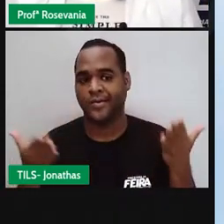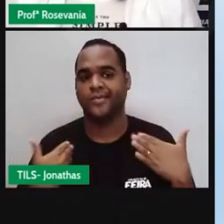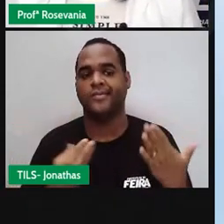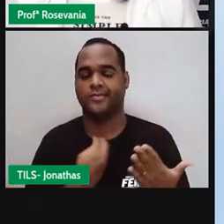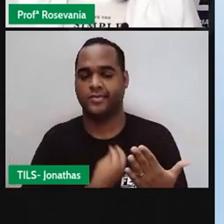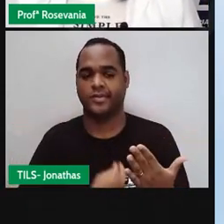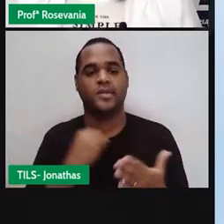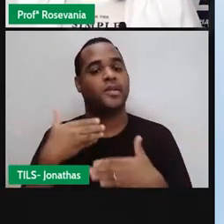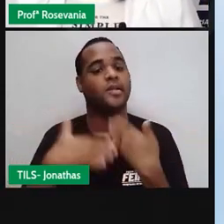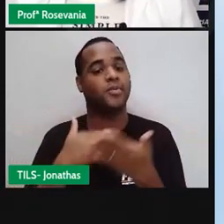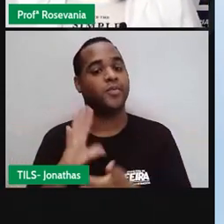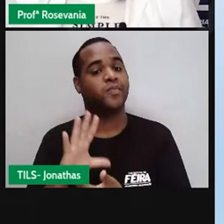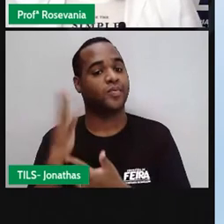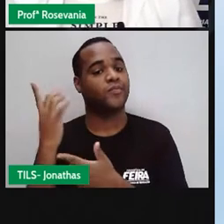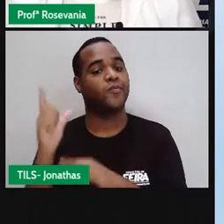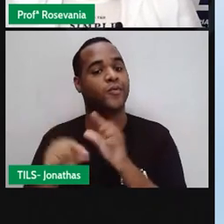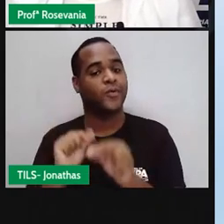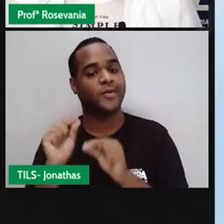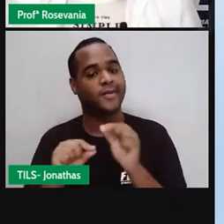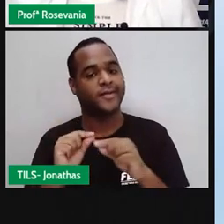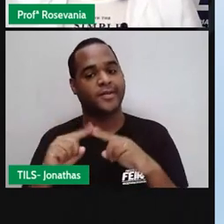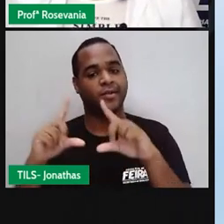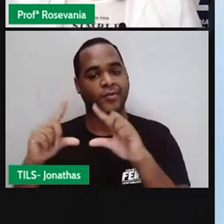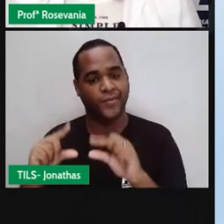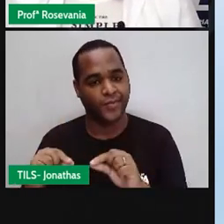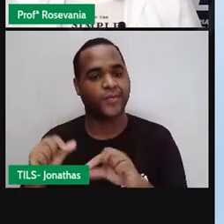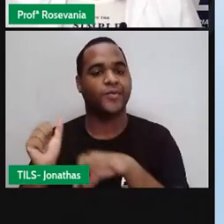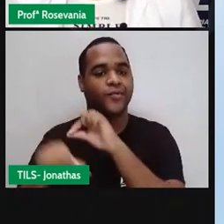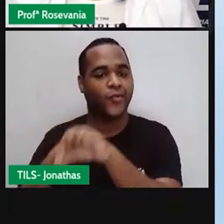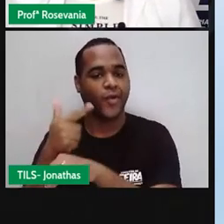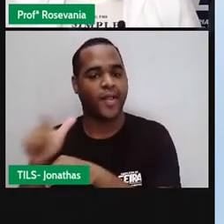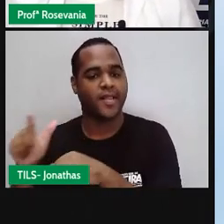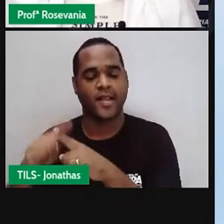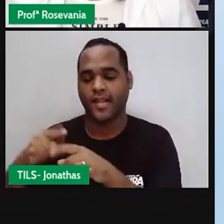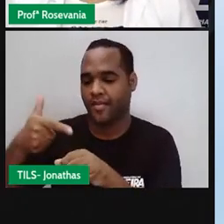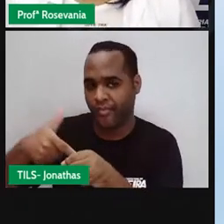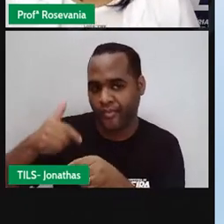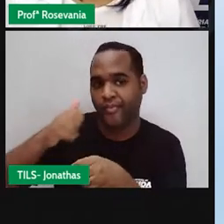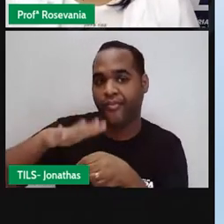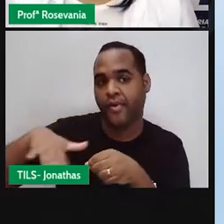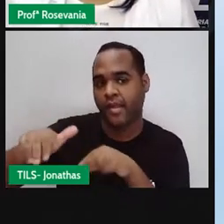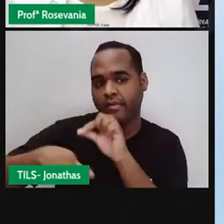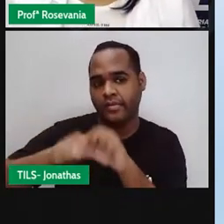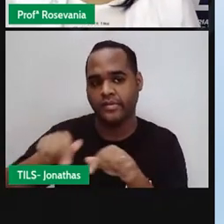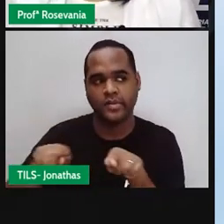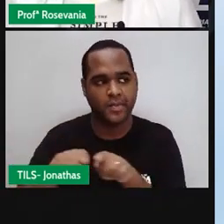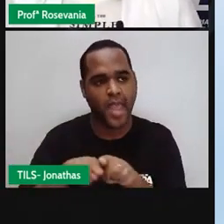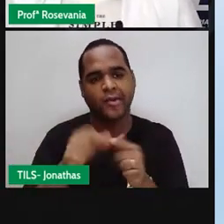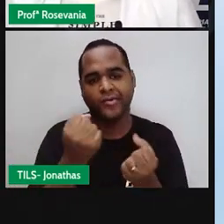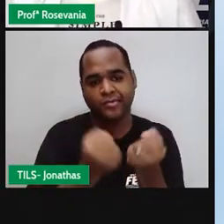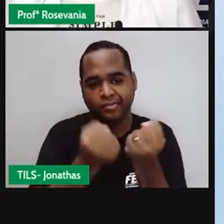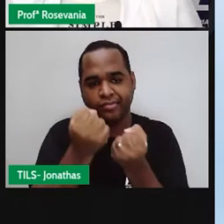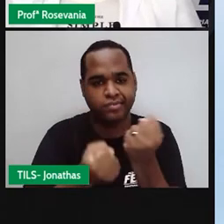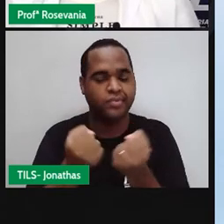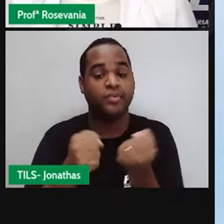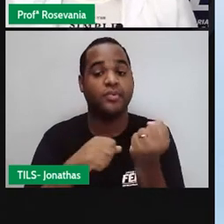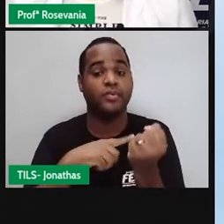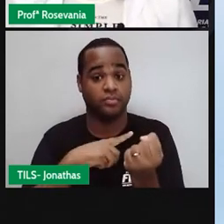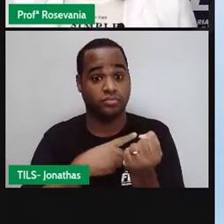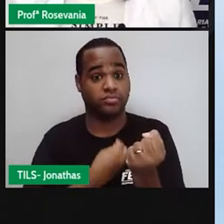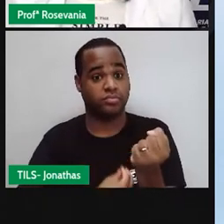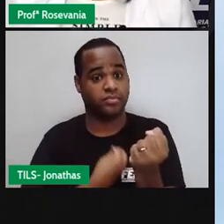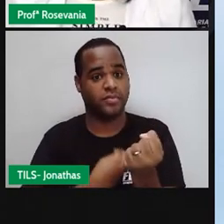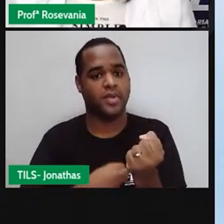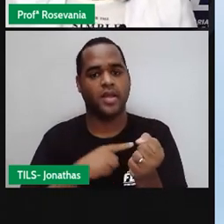Aí, o que que acontece? Com a queima desses combustíveis, derivados de petróleo e de etanol, também dos carros, mesmo com alguns